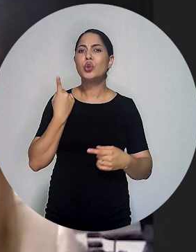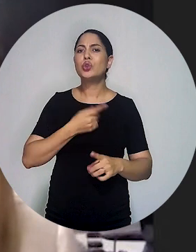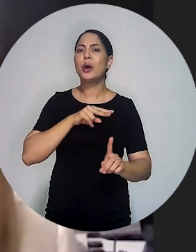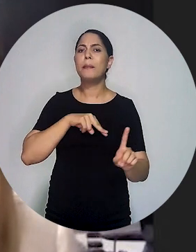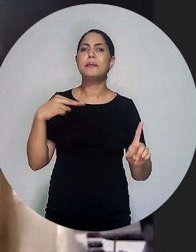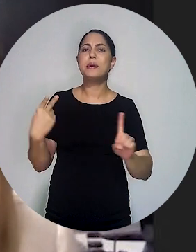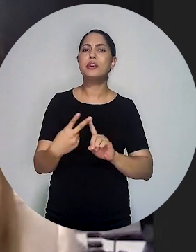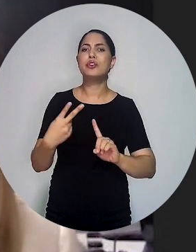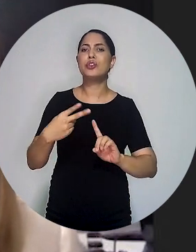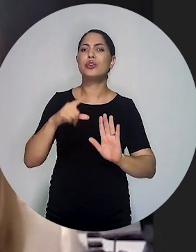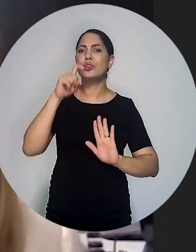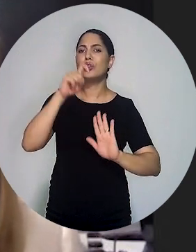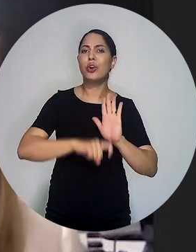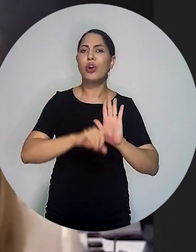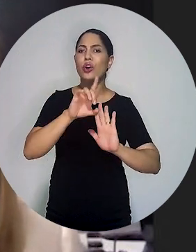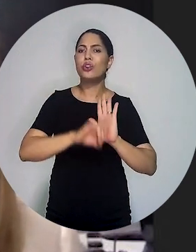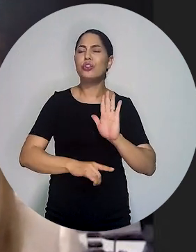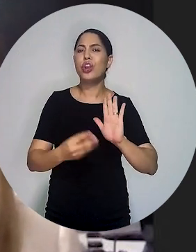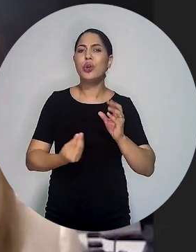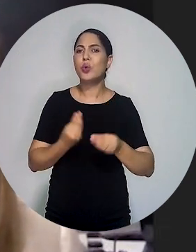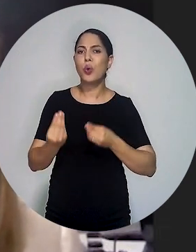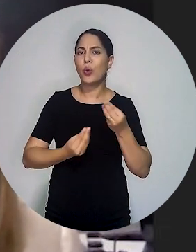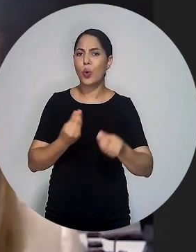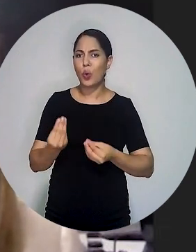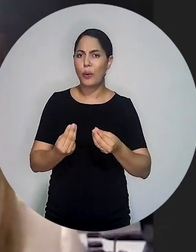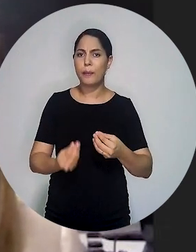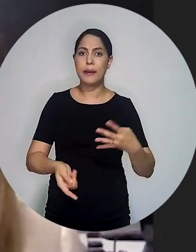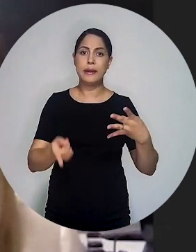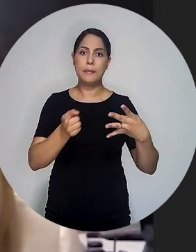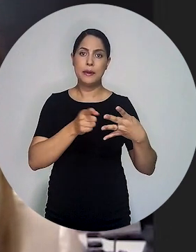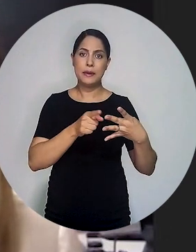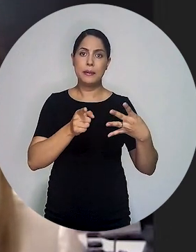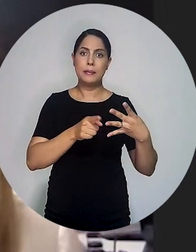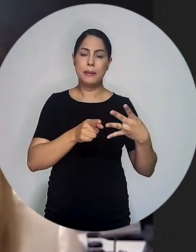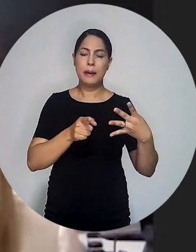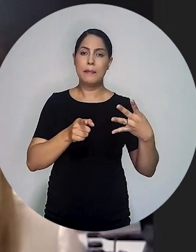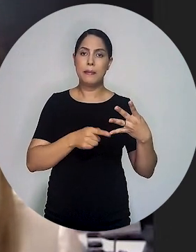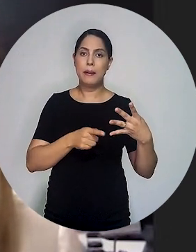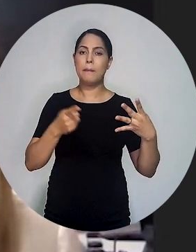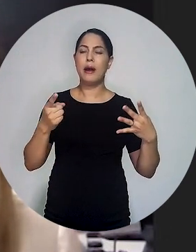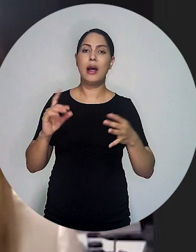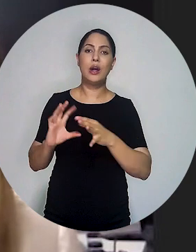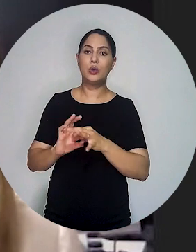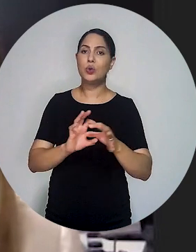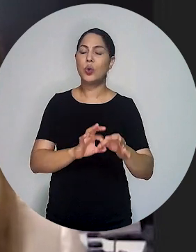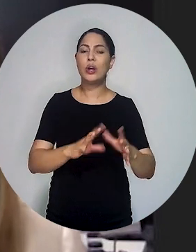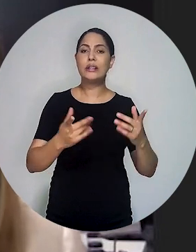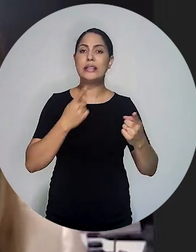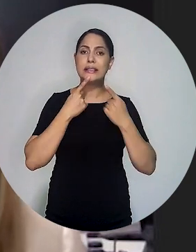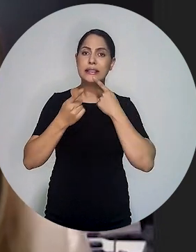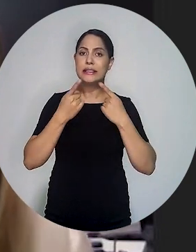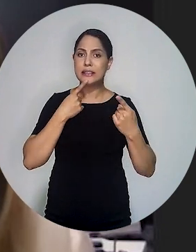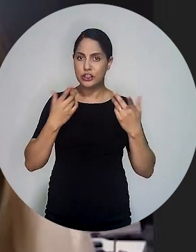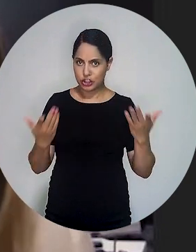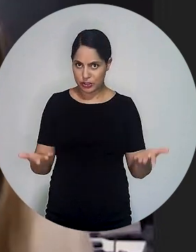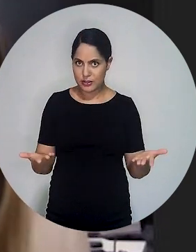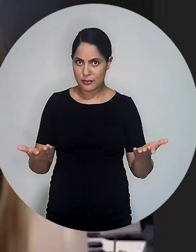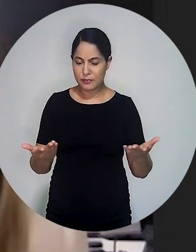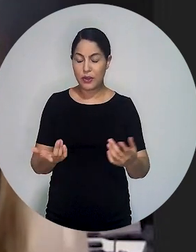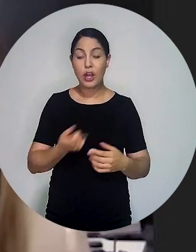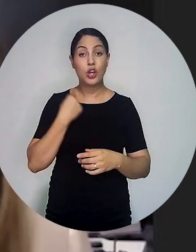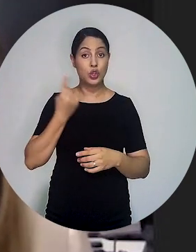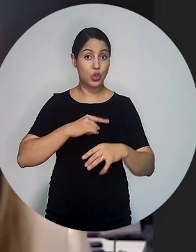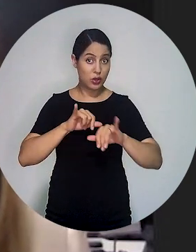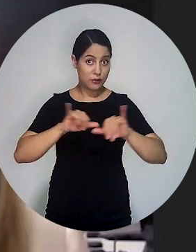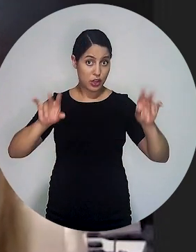discutir como é que a gente chegou onde a gente chegou na perspectiva do direito tributário e, depois, quais são as três principais críticas a esse julgamento e os problemas que a gente visualiza